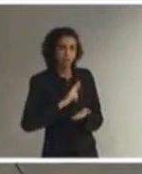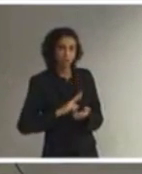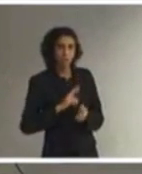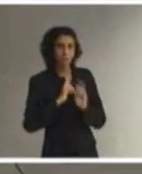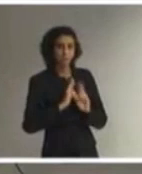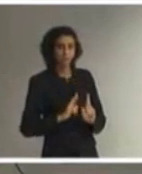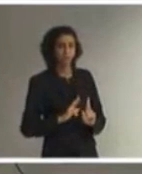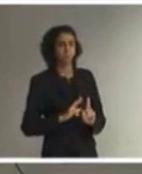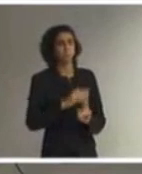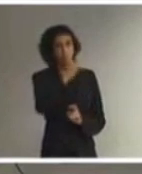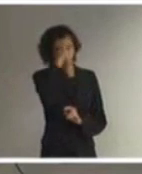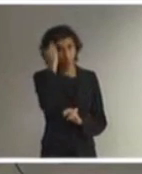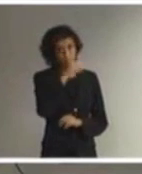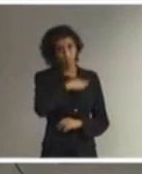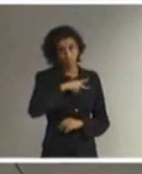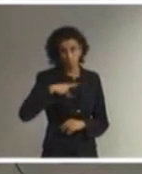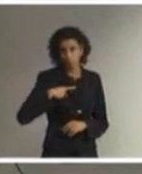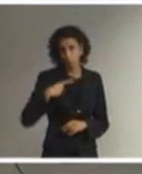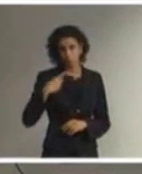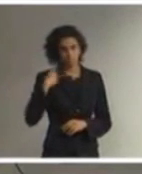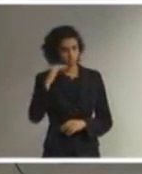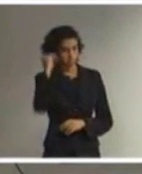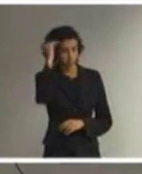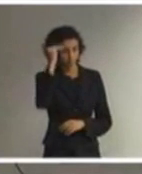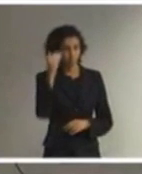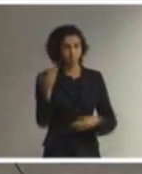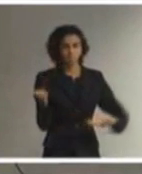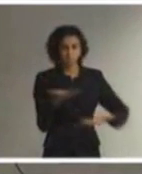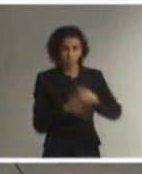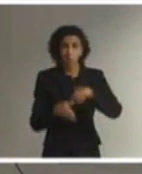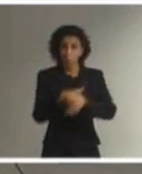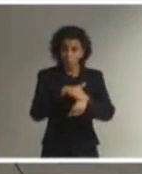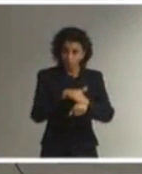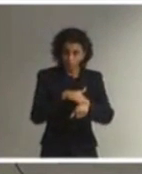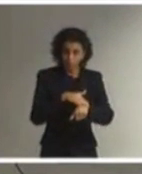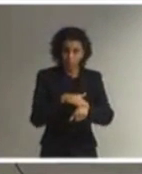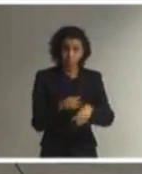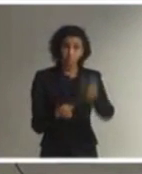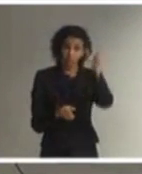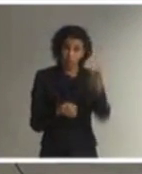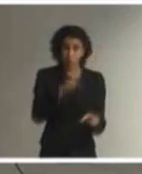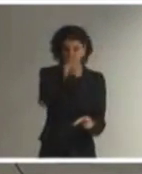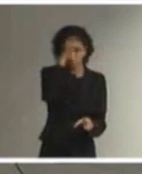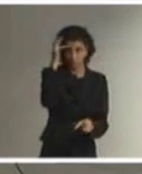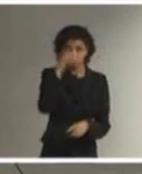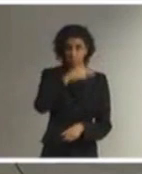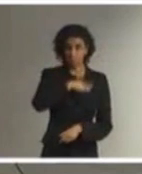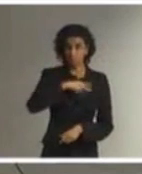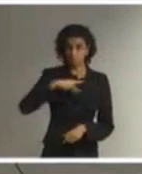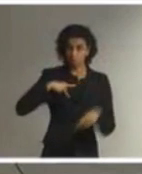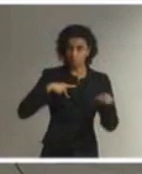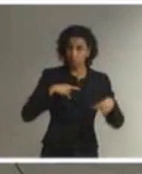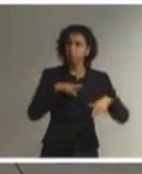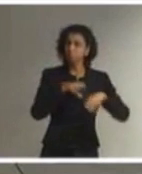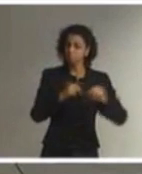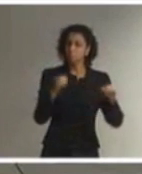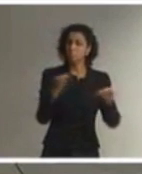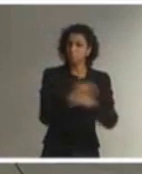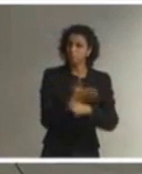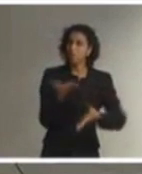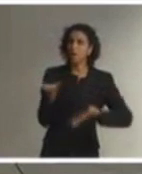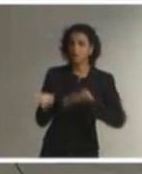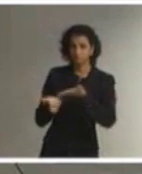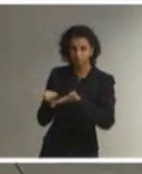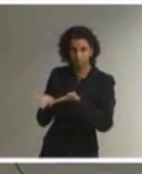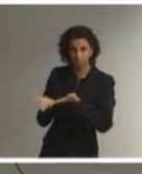funcionário do Ministério Público, que, neste caso, estará devidamente capacitado para esse